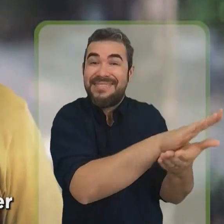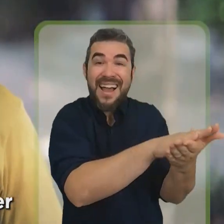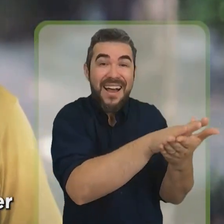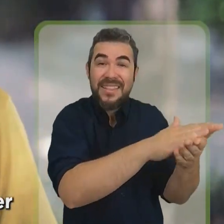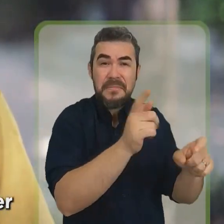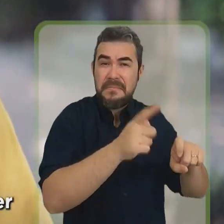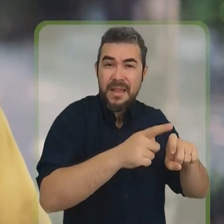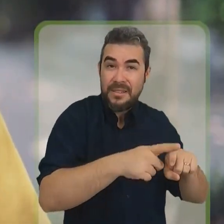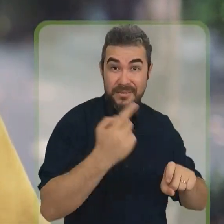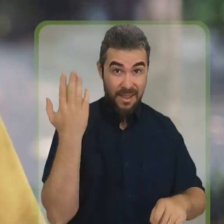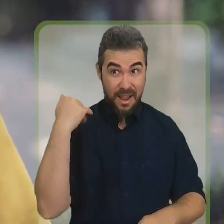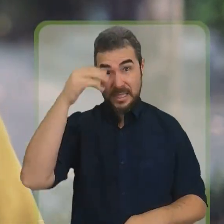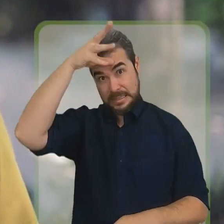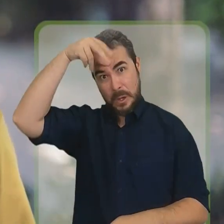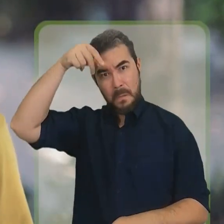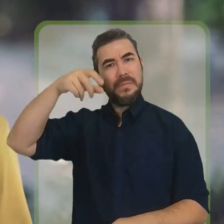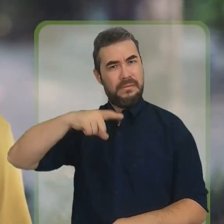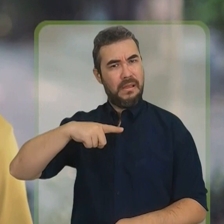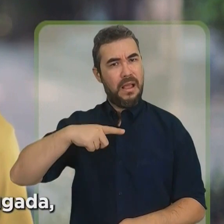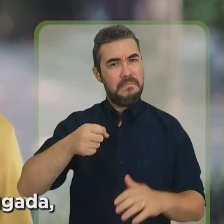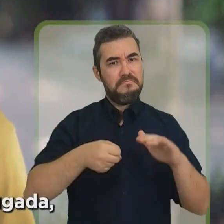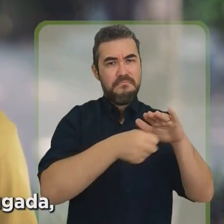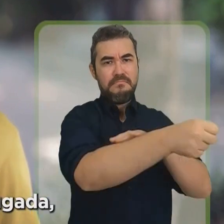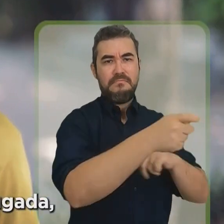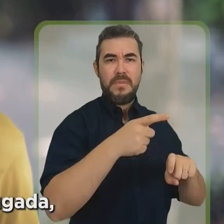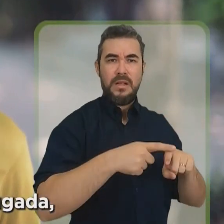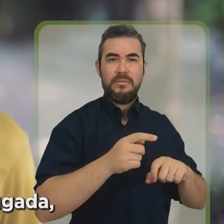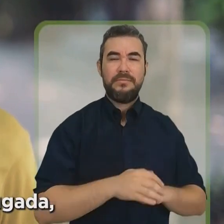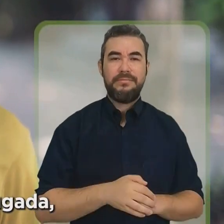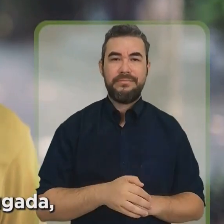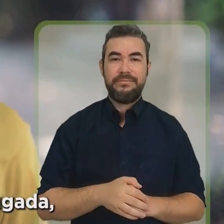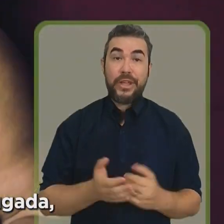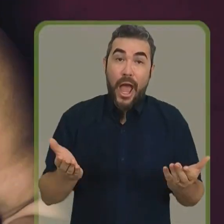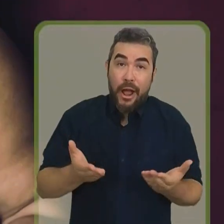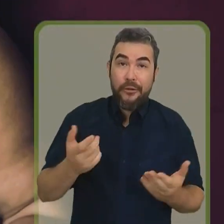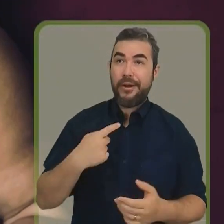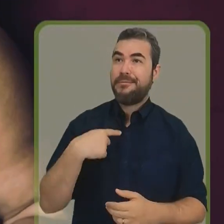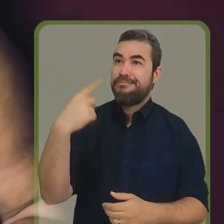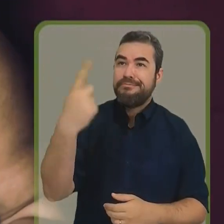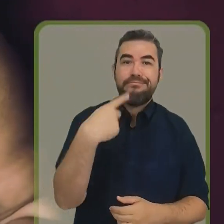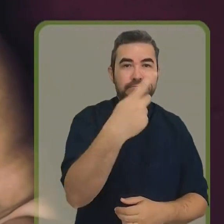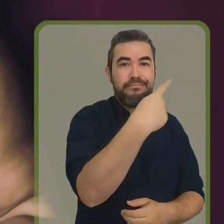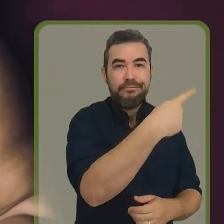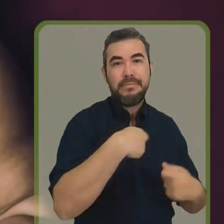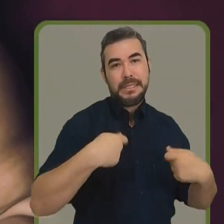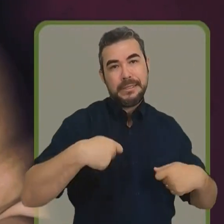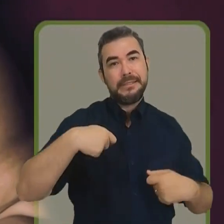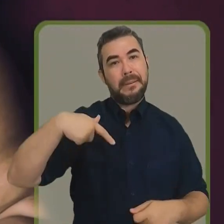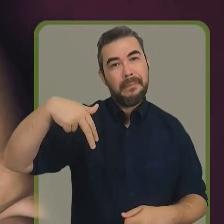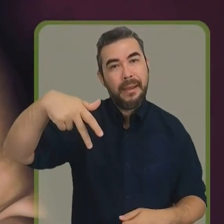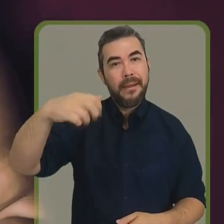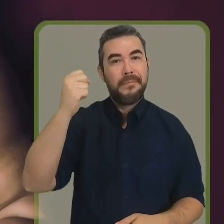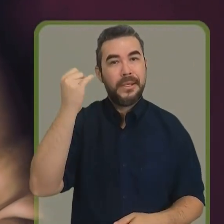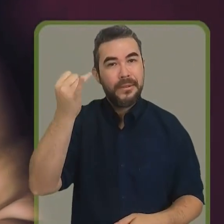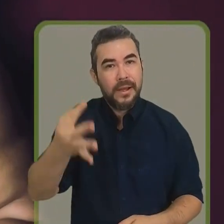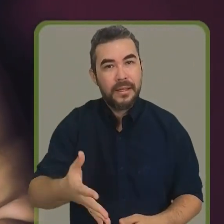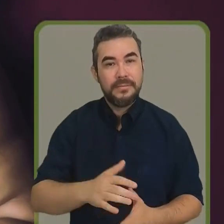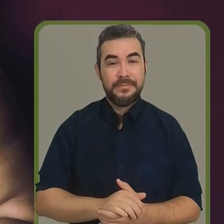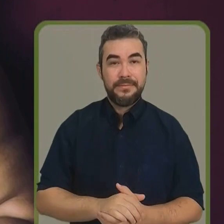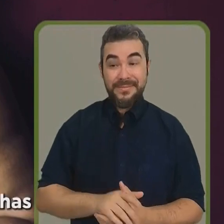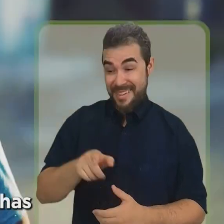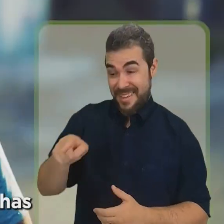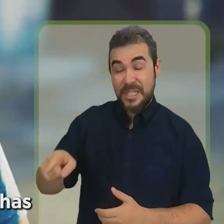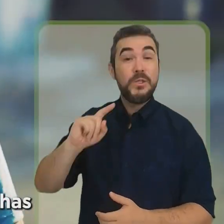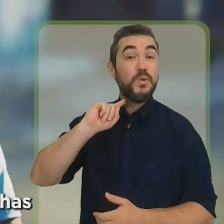para a gente poder ser acomodado de um canto para o outro, a gente tem que ir de pé e de madrugada. O canal está do mesmo jeito. Nem mandar limpar o canal, ele